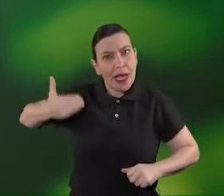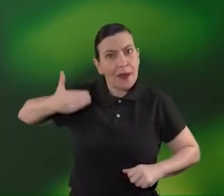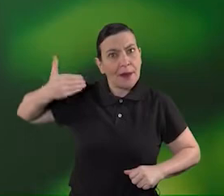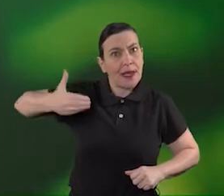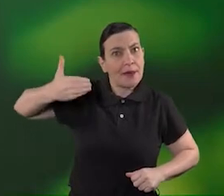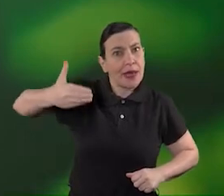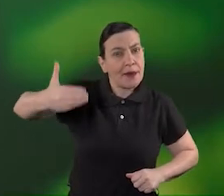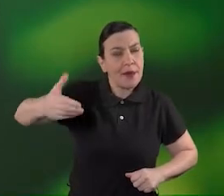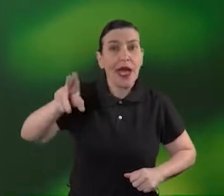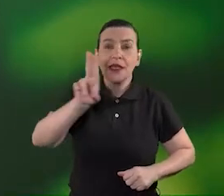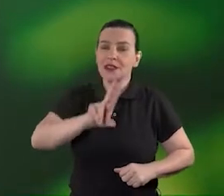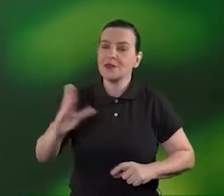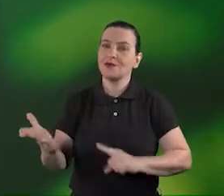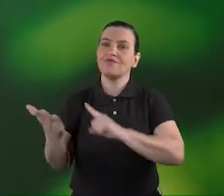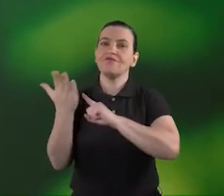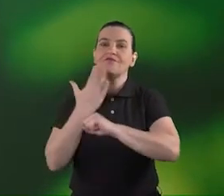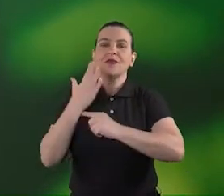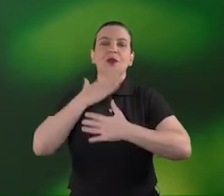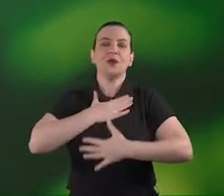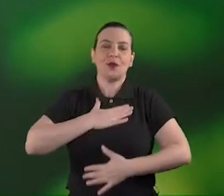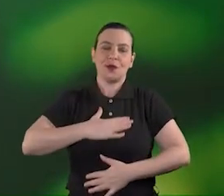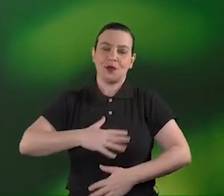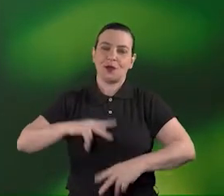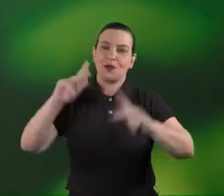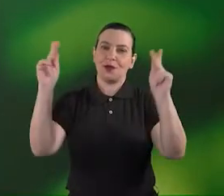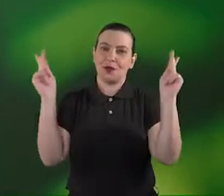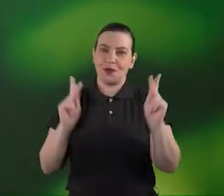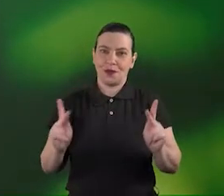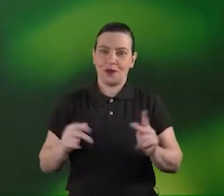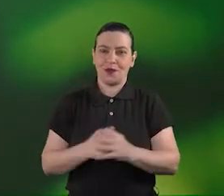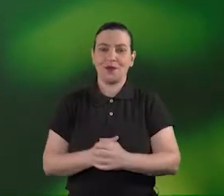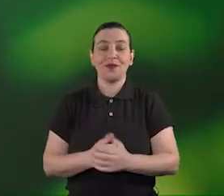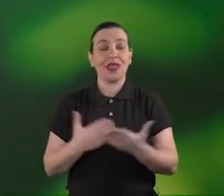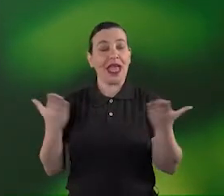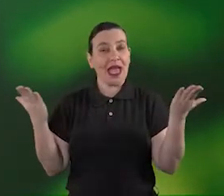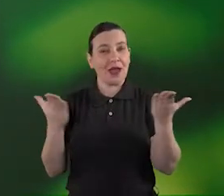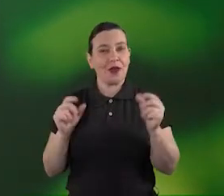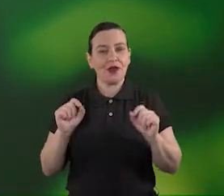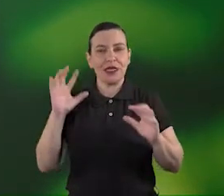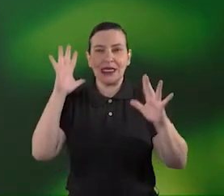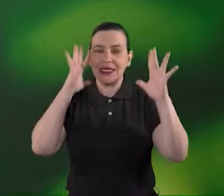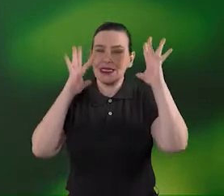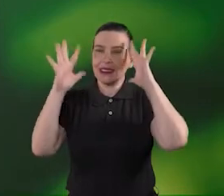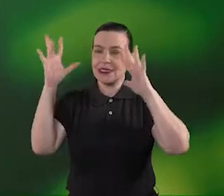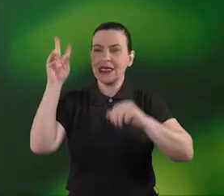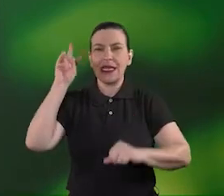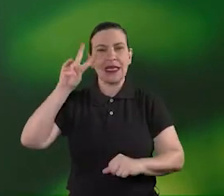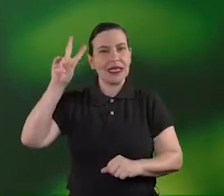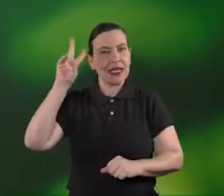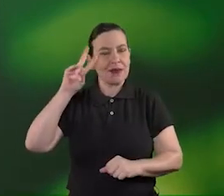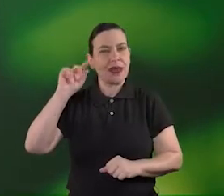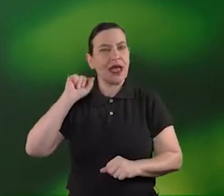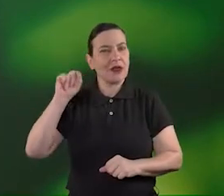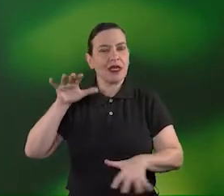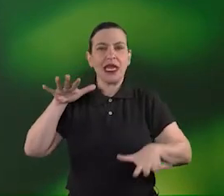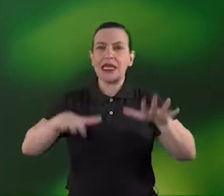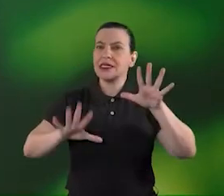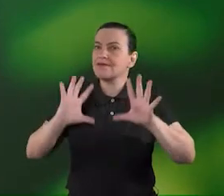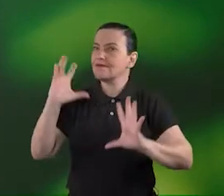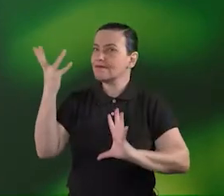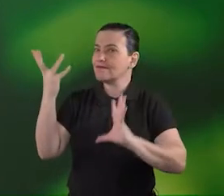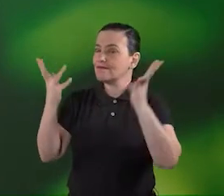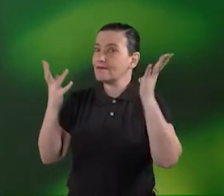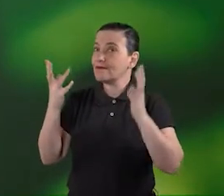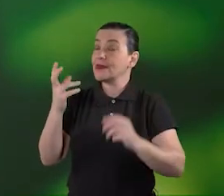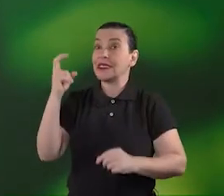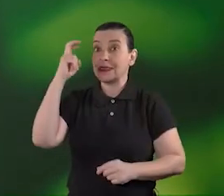agora como sempre eu gostaria de ter um momento de bom senso e relembrar que em muitas situações é